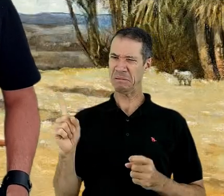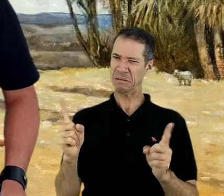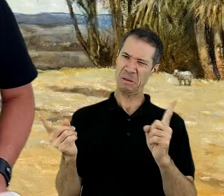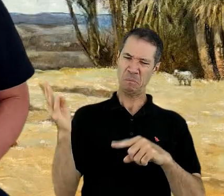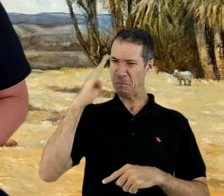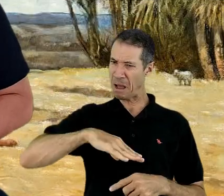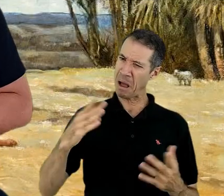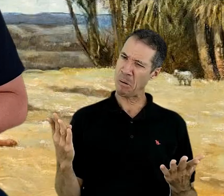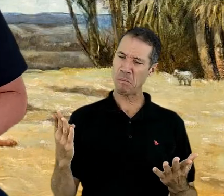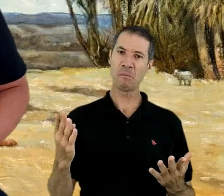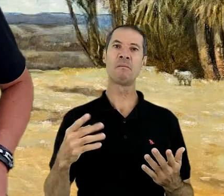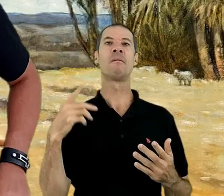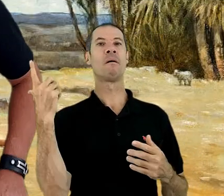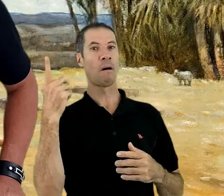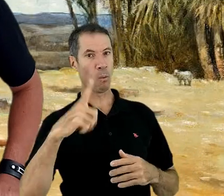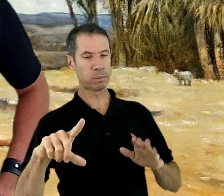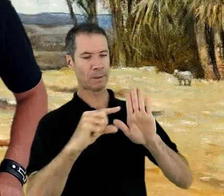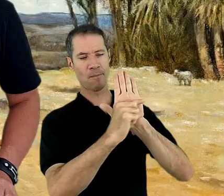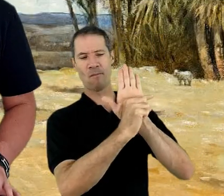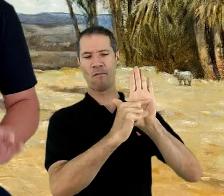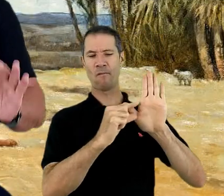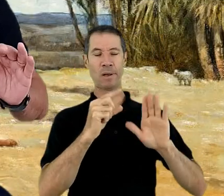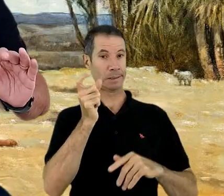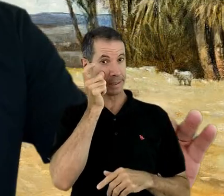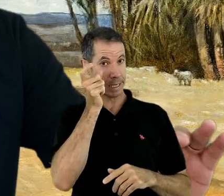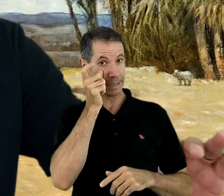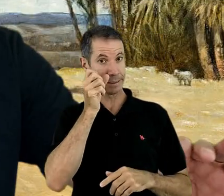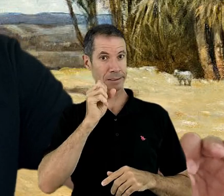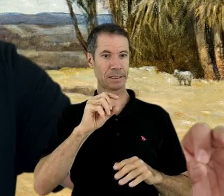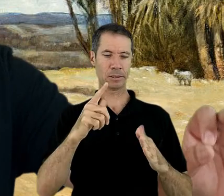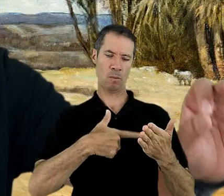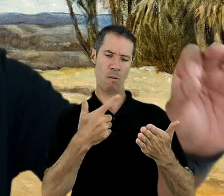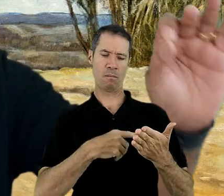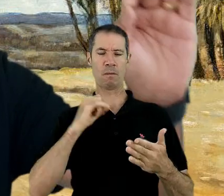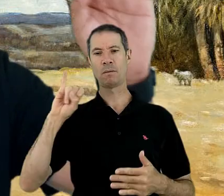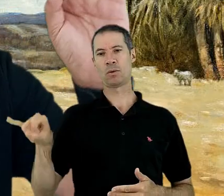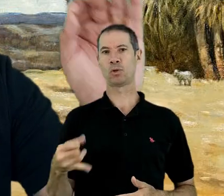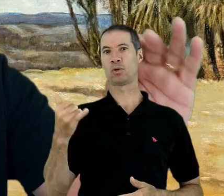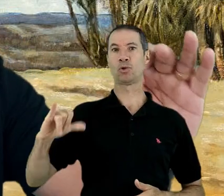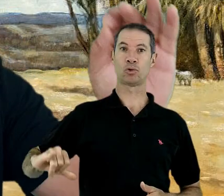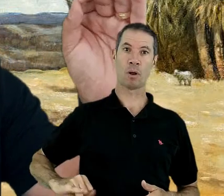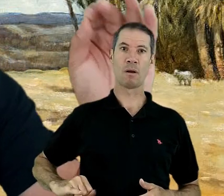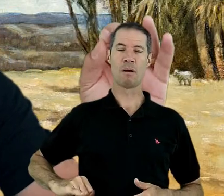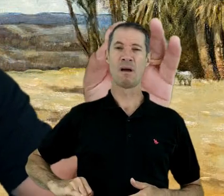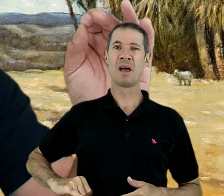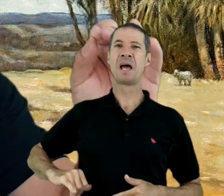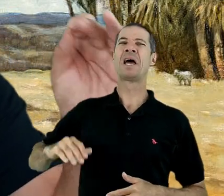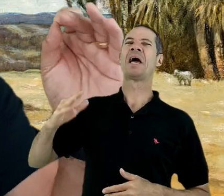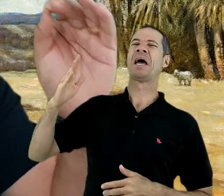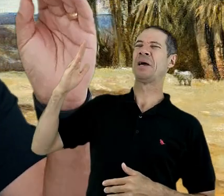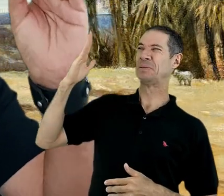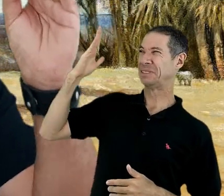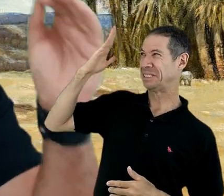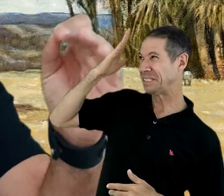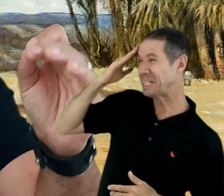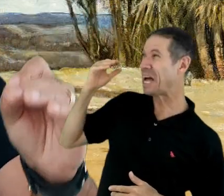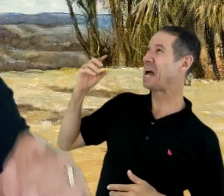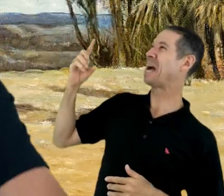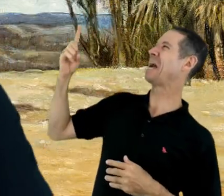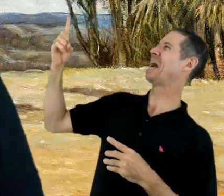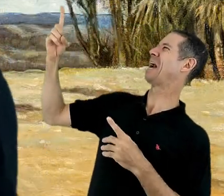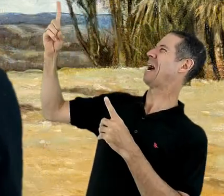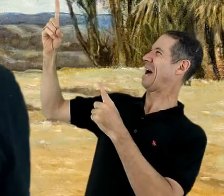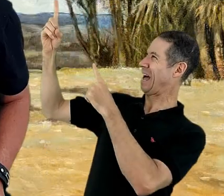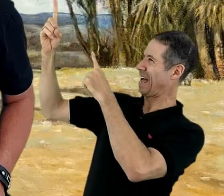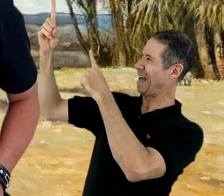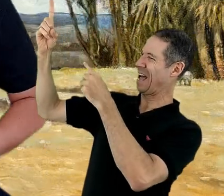Outra frase muito interessante do livro de Jó é essa daqui. Eu sei que o meu Redentor vive.